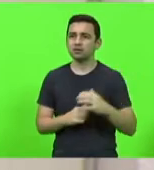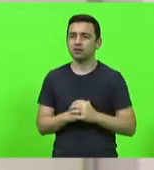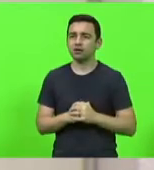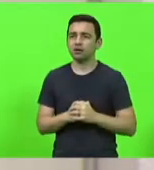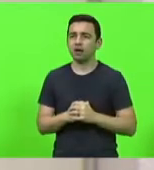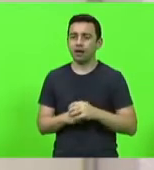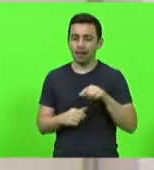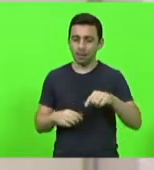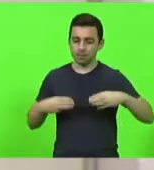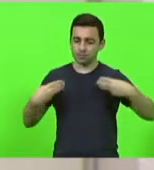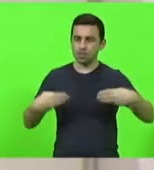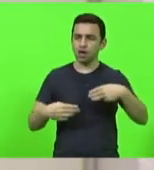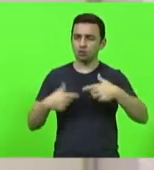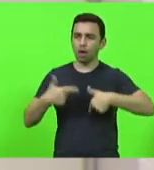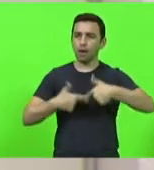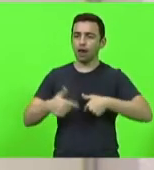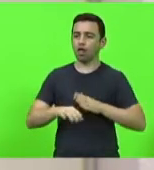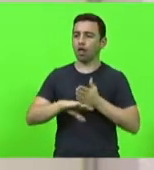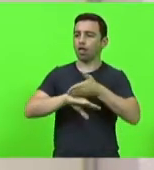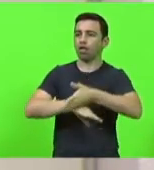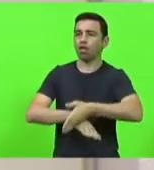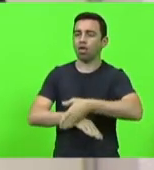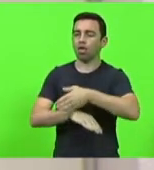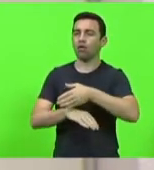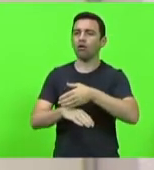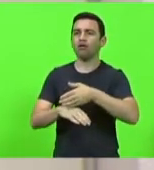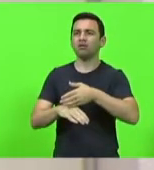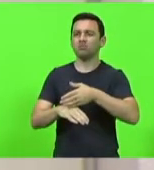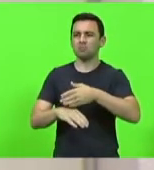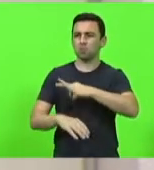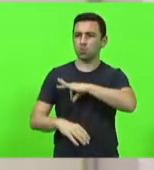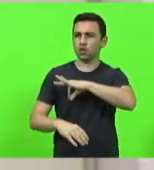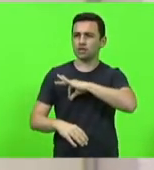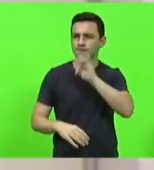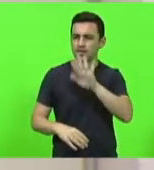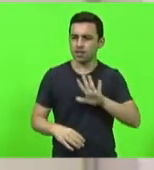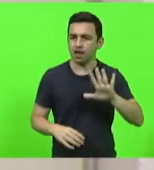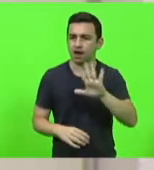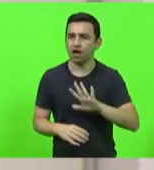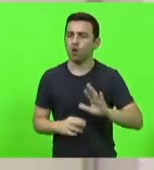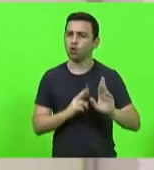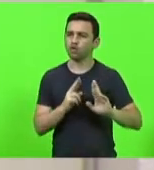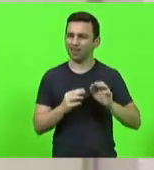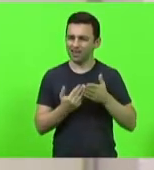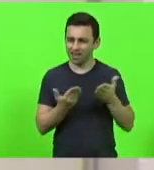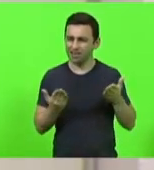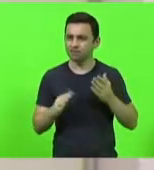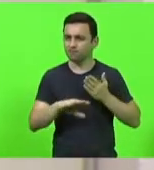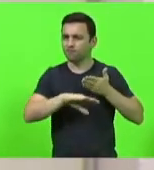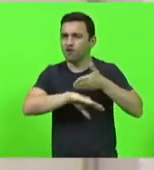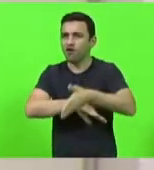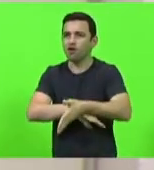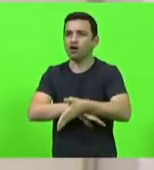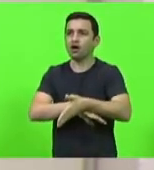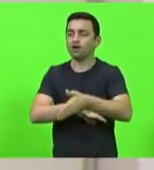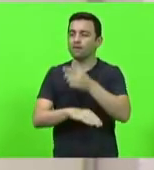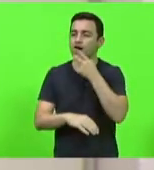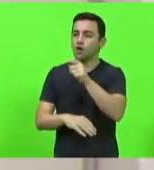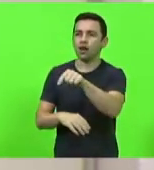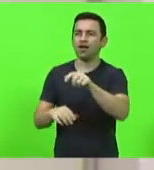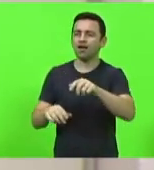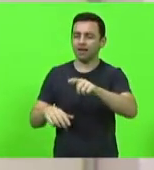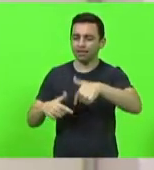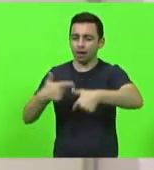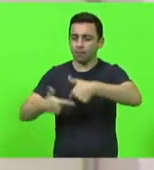o Ministério do Trabalho, com a Polícia Federal, com a Polícia Rodoviária Federal, dizendo que o agricultor tem mão de obra